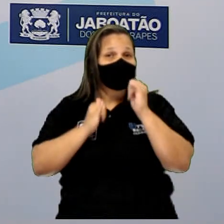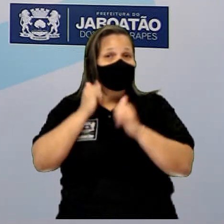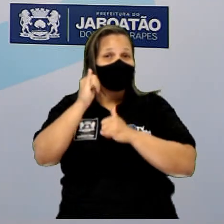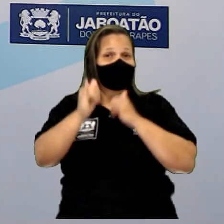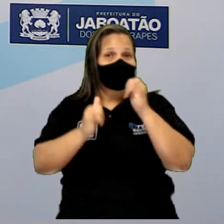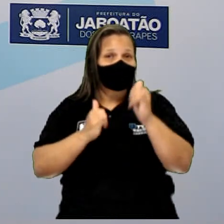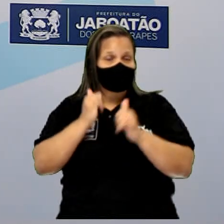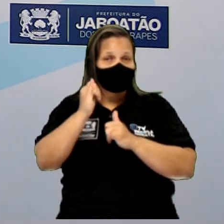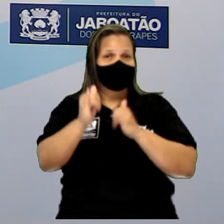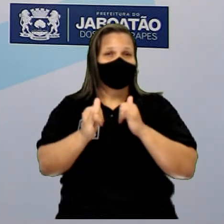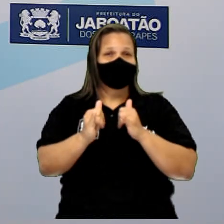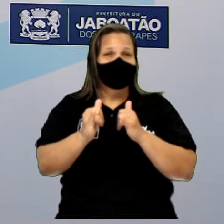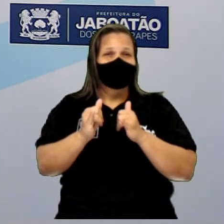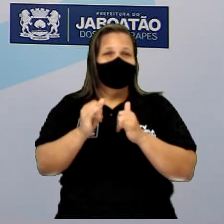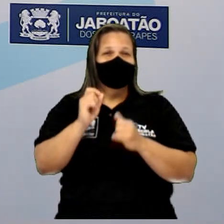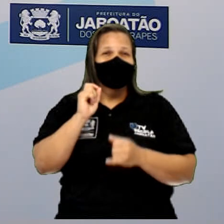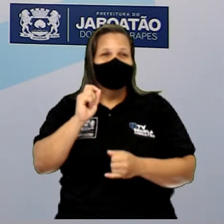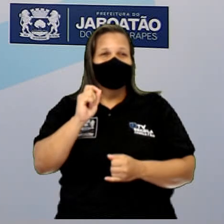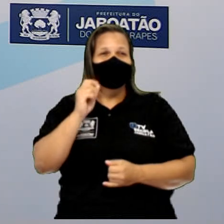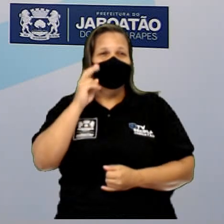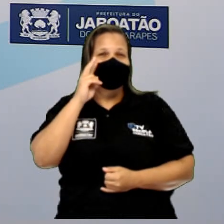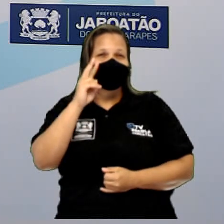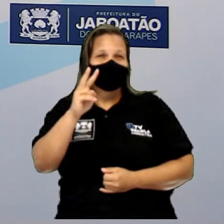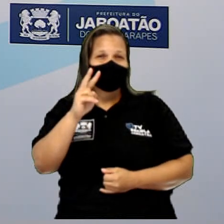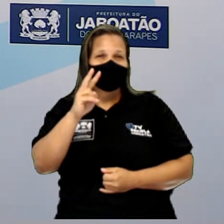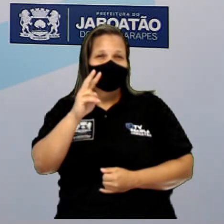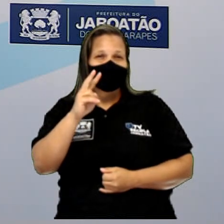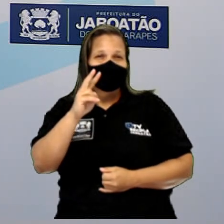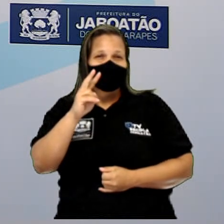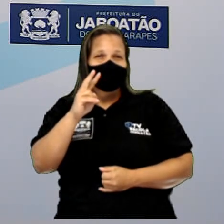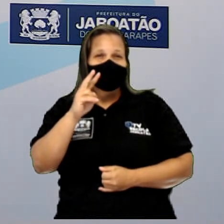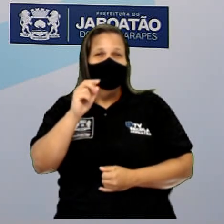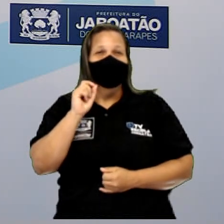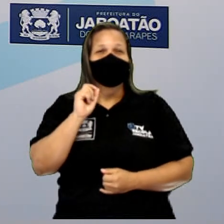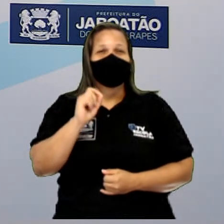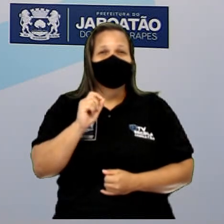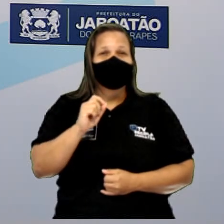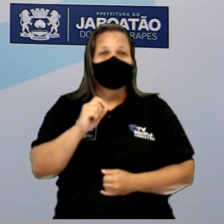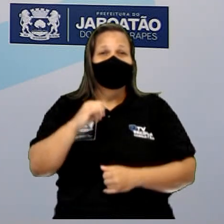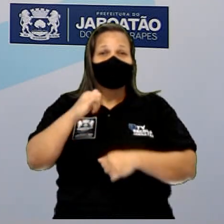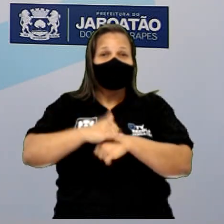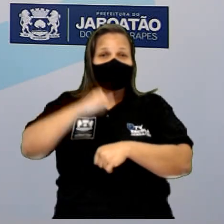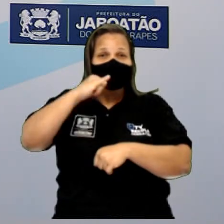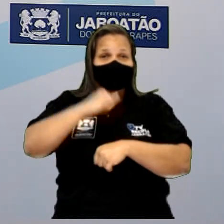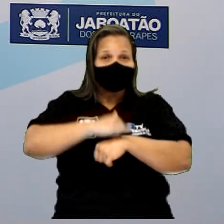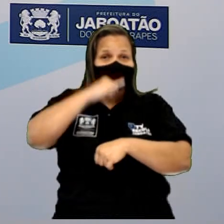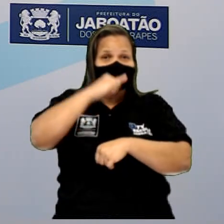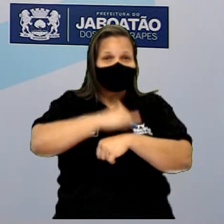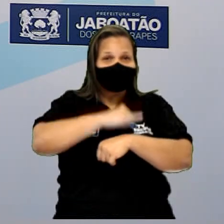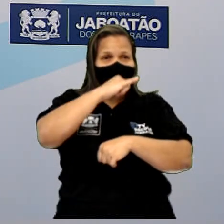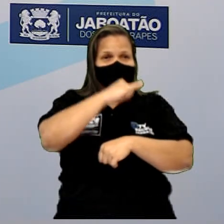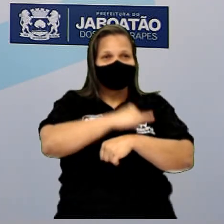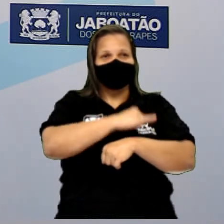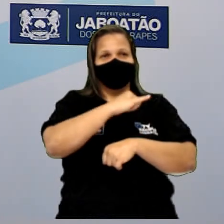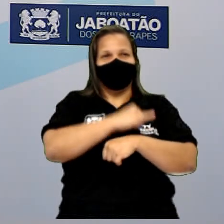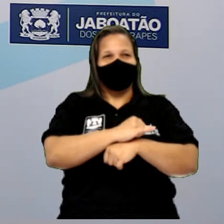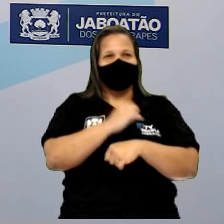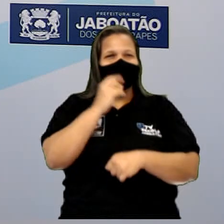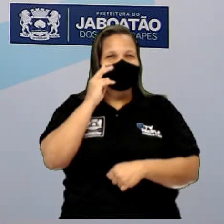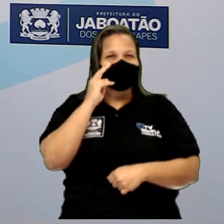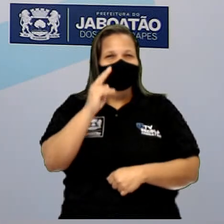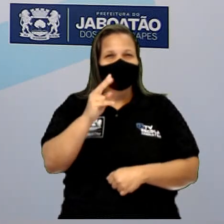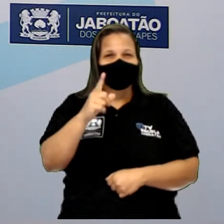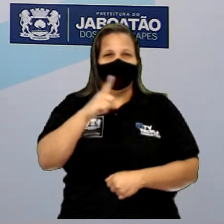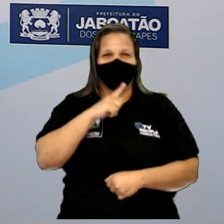na perninha da ram que ele estava dissecando, havia um movimento. Ou seja, passava corrente elétrica e